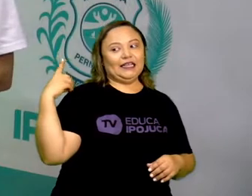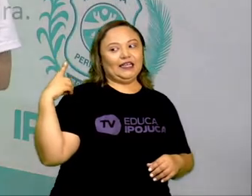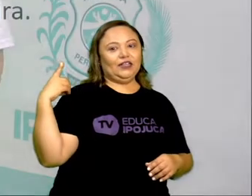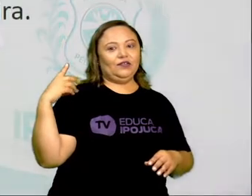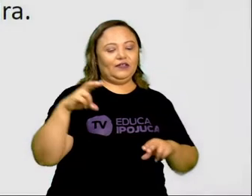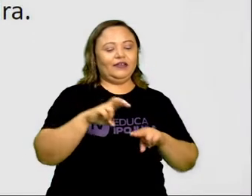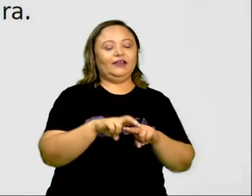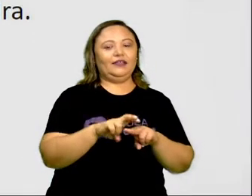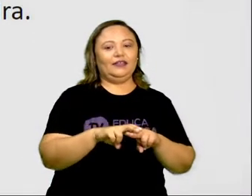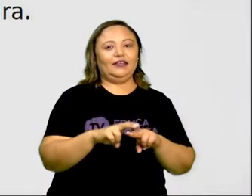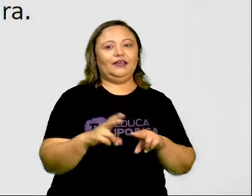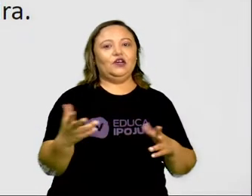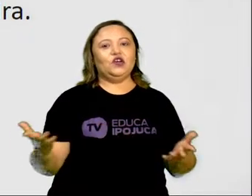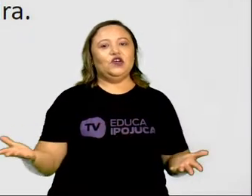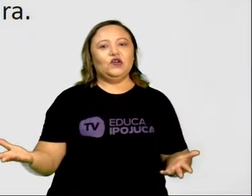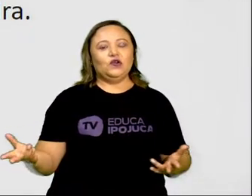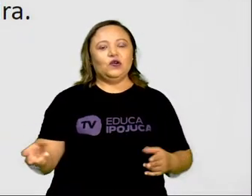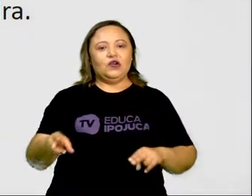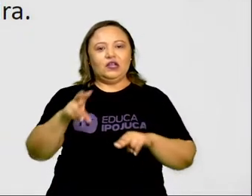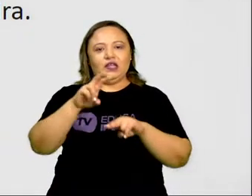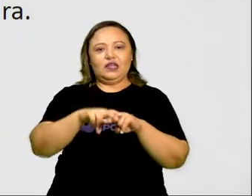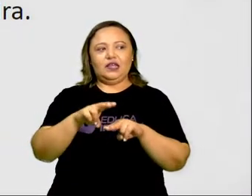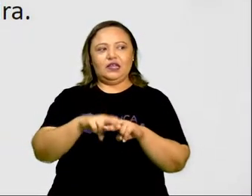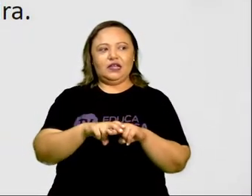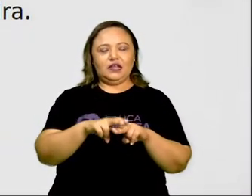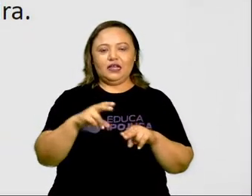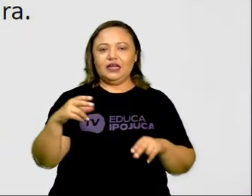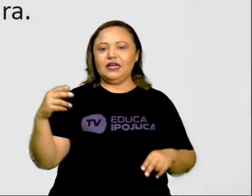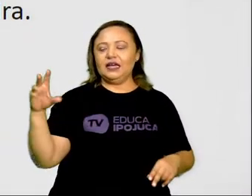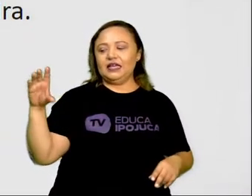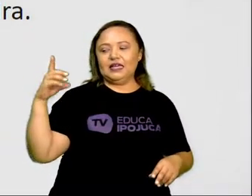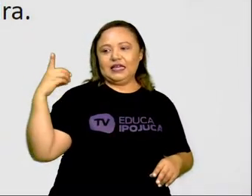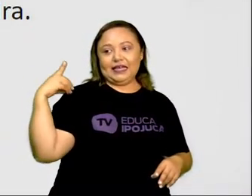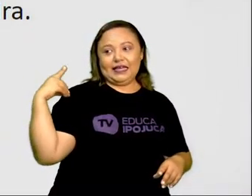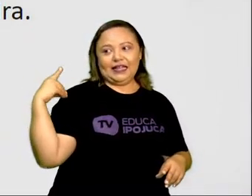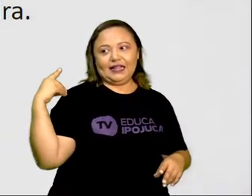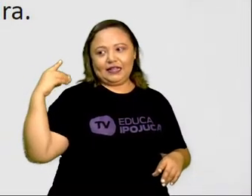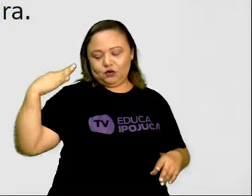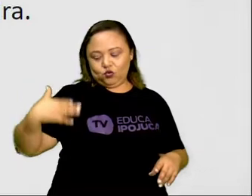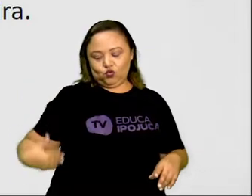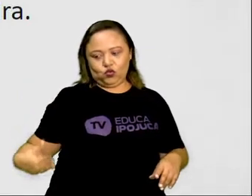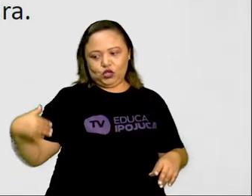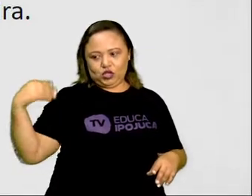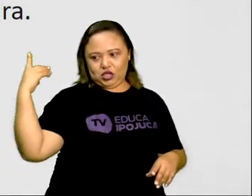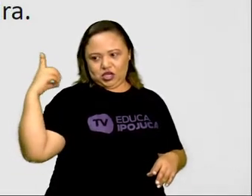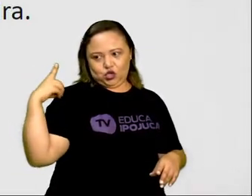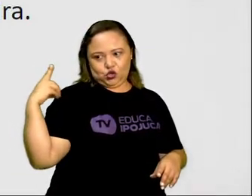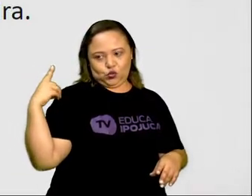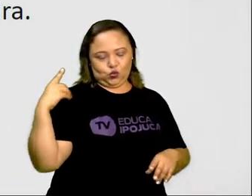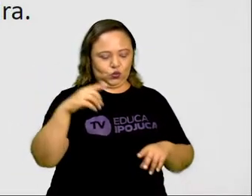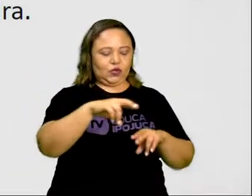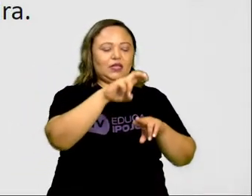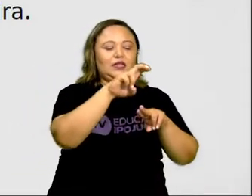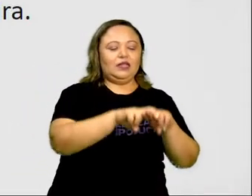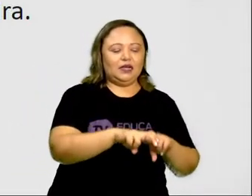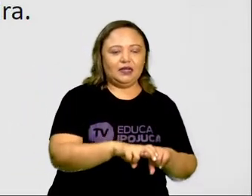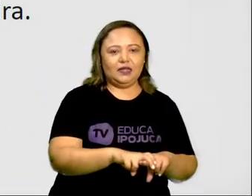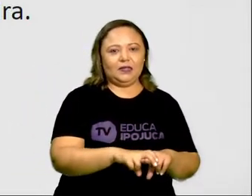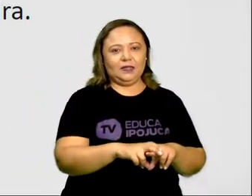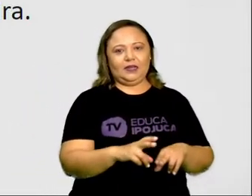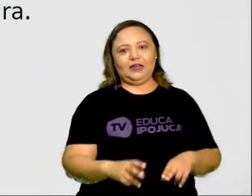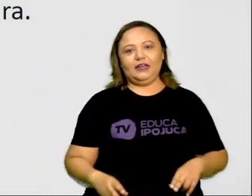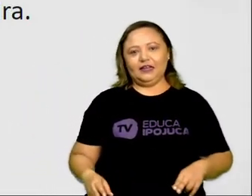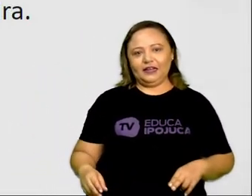Olha aí. Ana. Desculpa. Carla está no lado direito da cadeira. Olha a Ana.